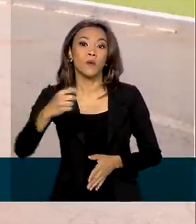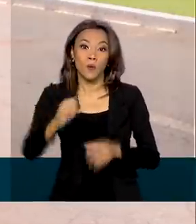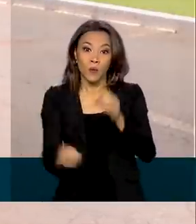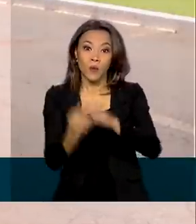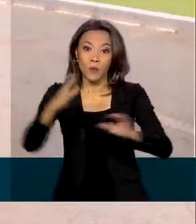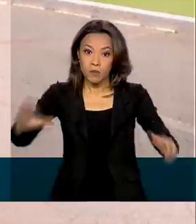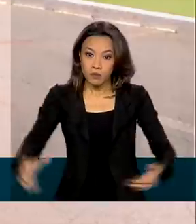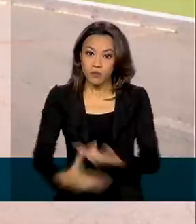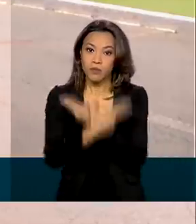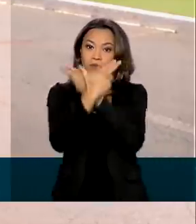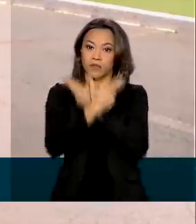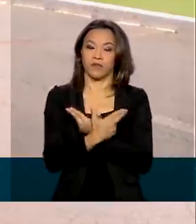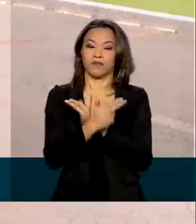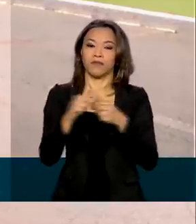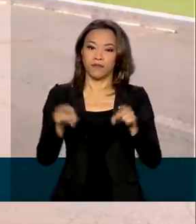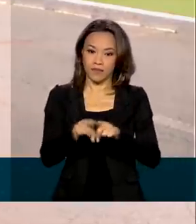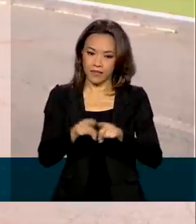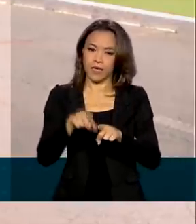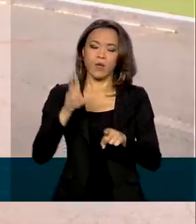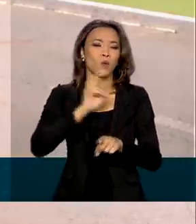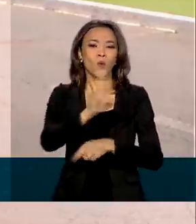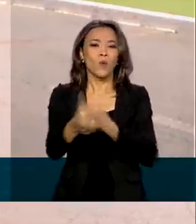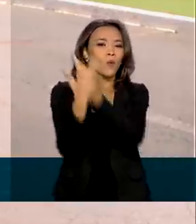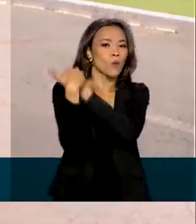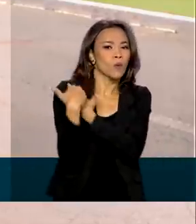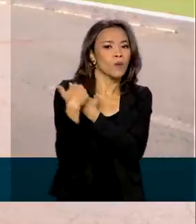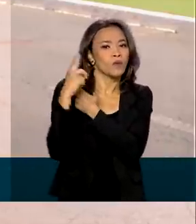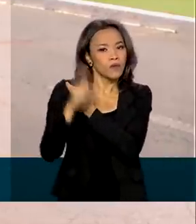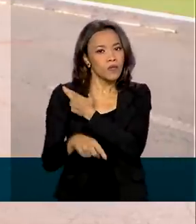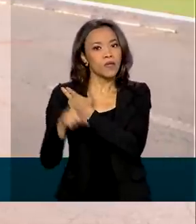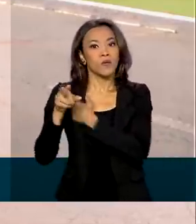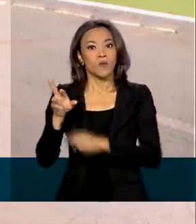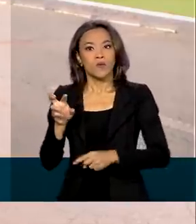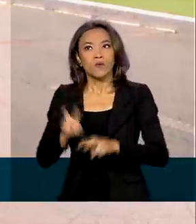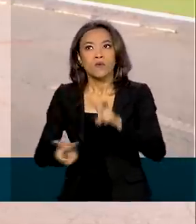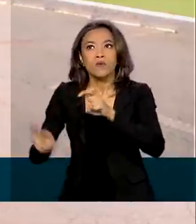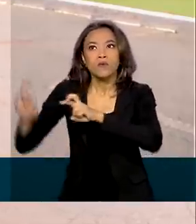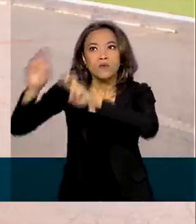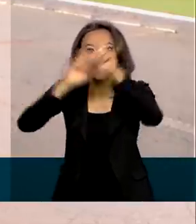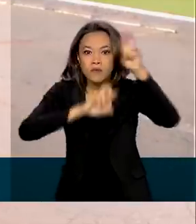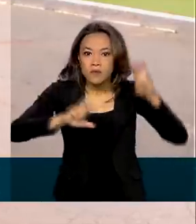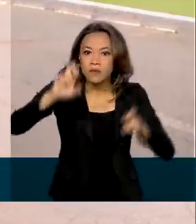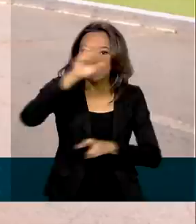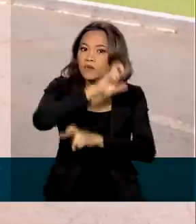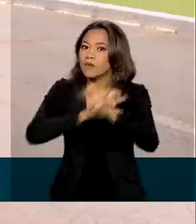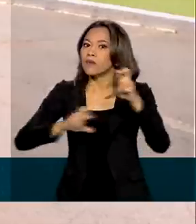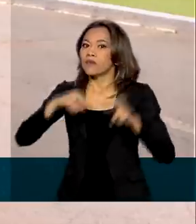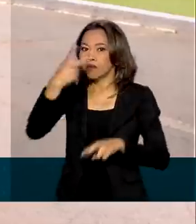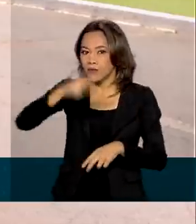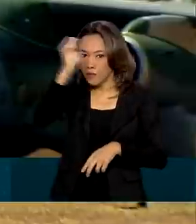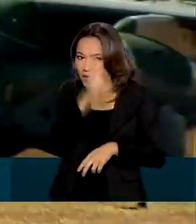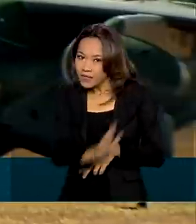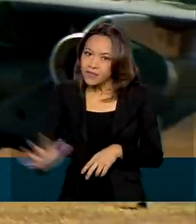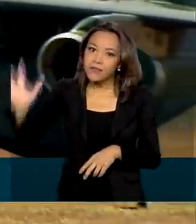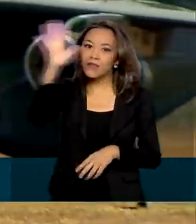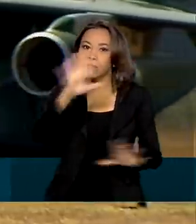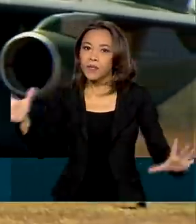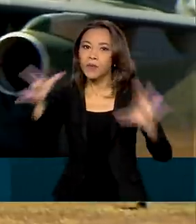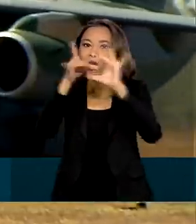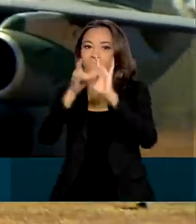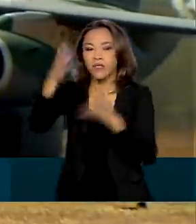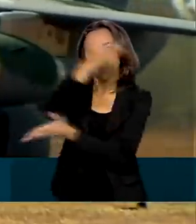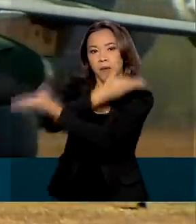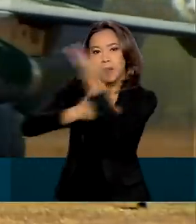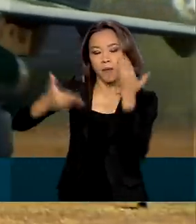e da Força Aérea Brasileira, que tem a missão de manter a soberania do espaço aéreo e integrar o território nacional. Entre as